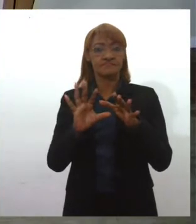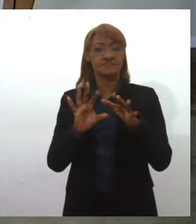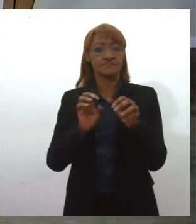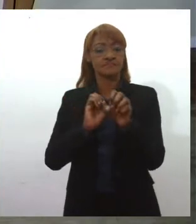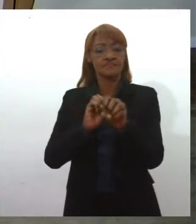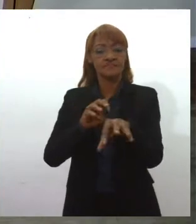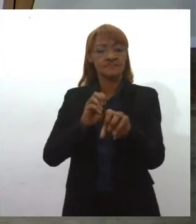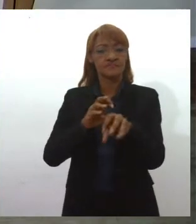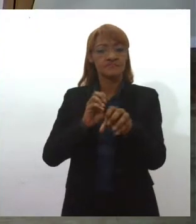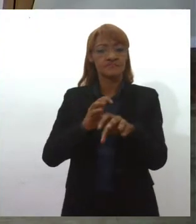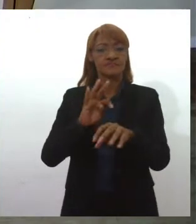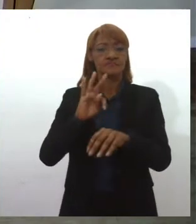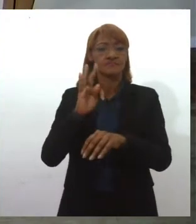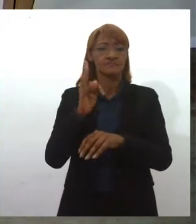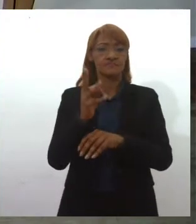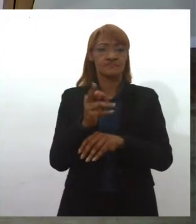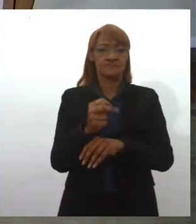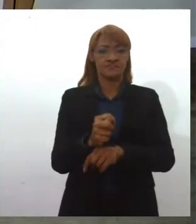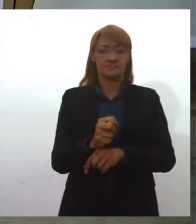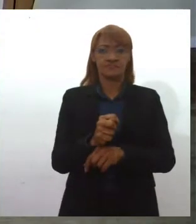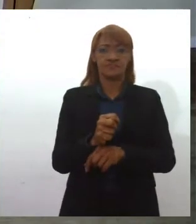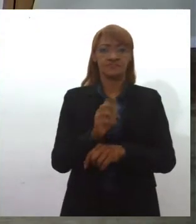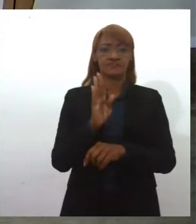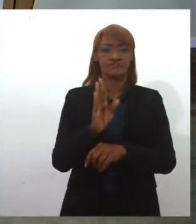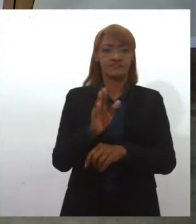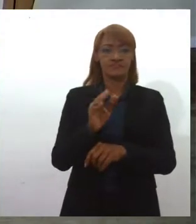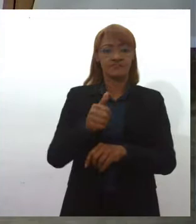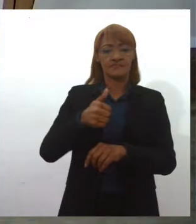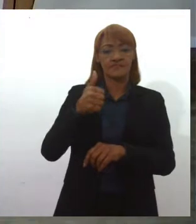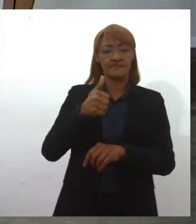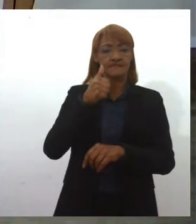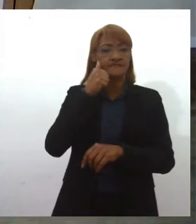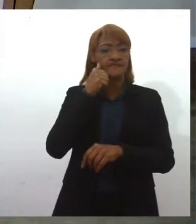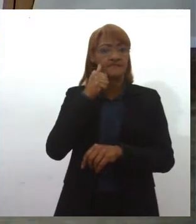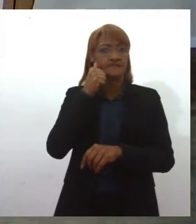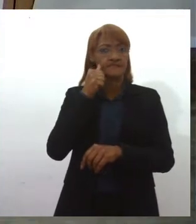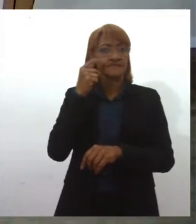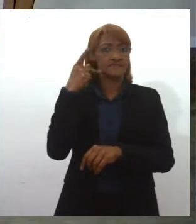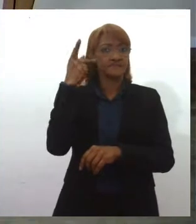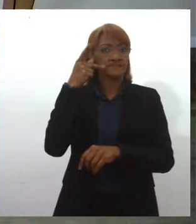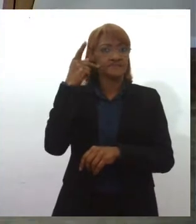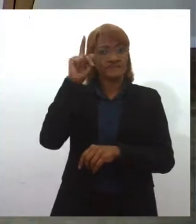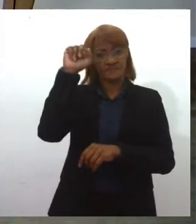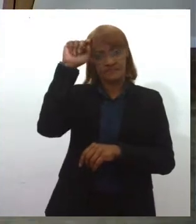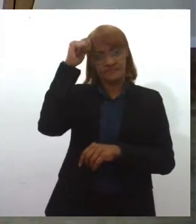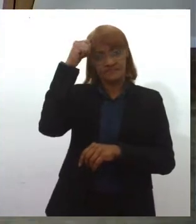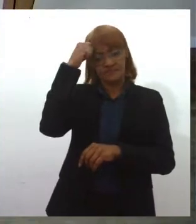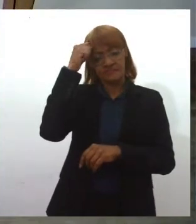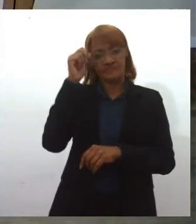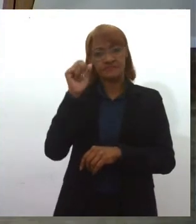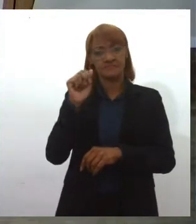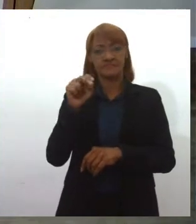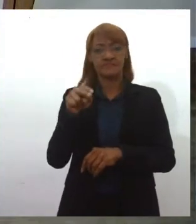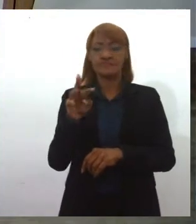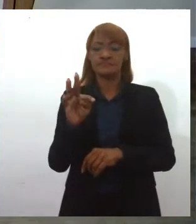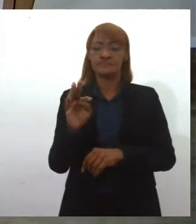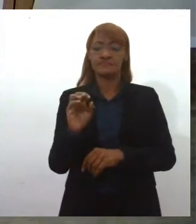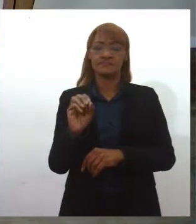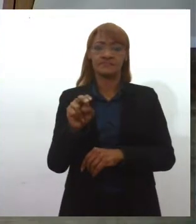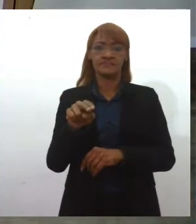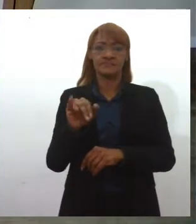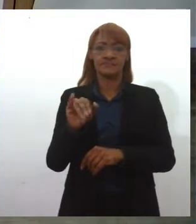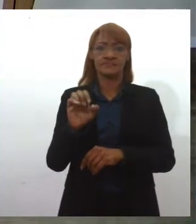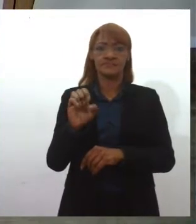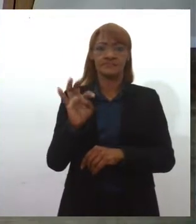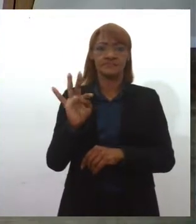falando de Antonieta de Barros, a primeira parlamentar negra do Brasil que criou o Dia